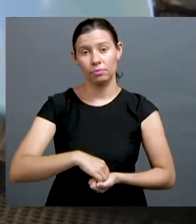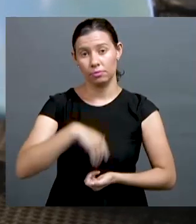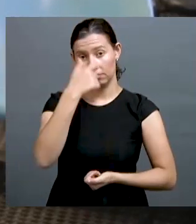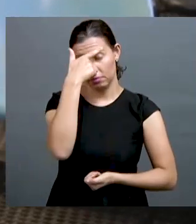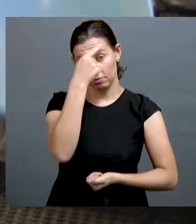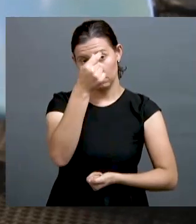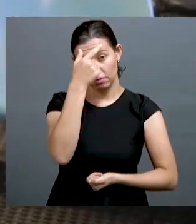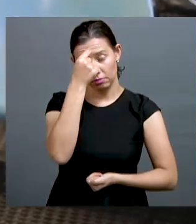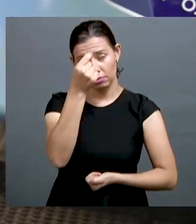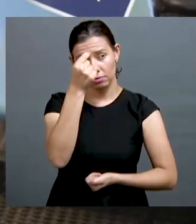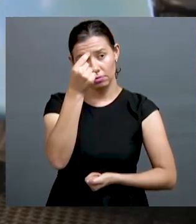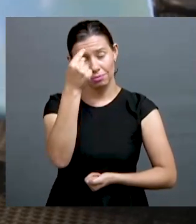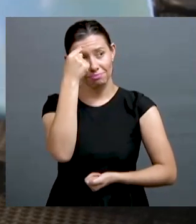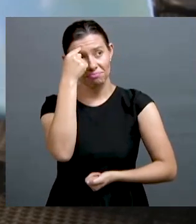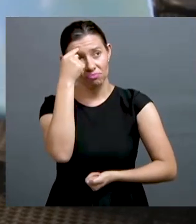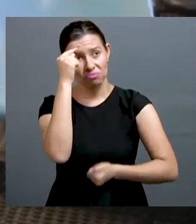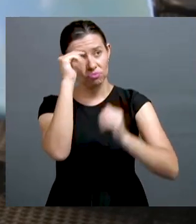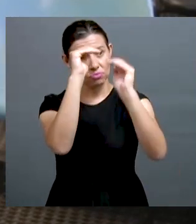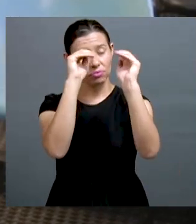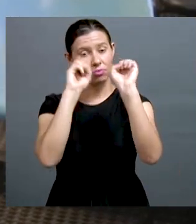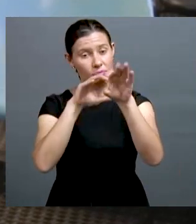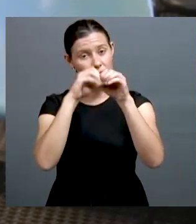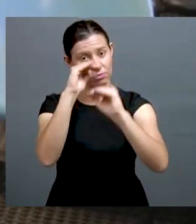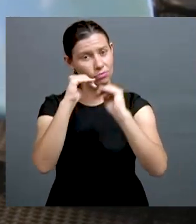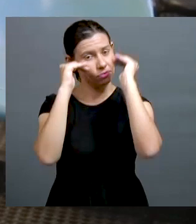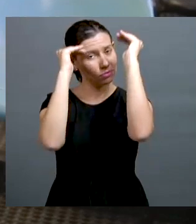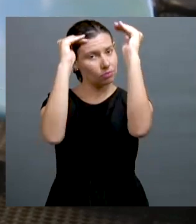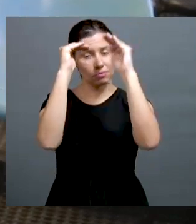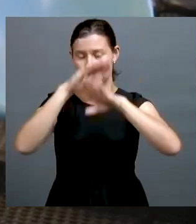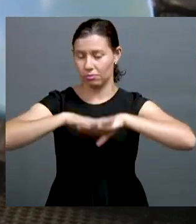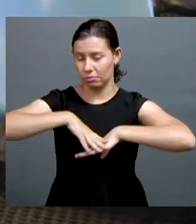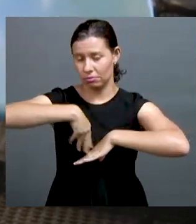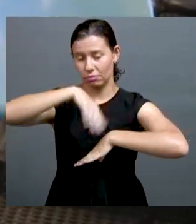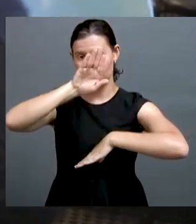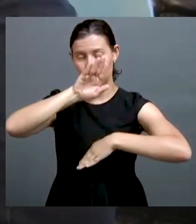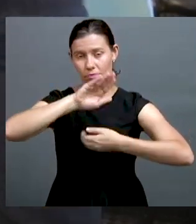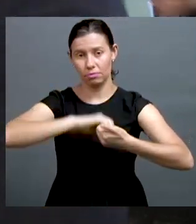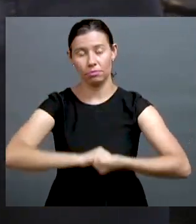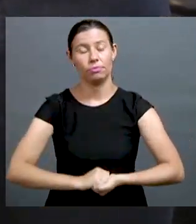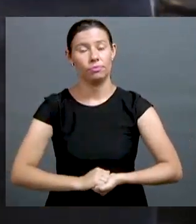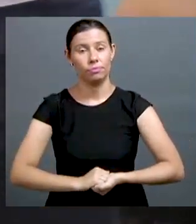A universidade hoje, ela vai muito além do ensino superior.